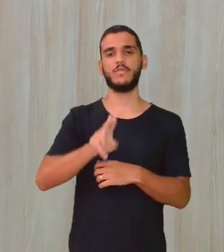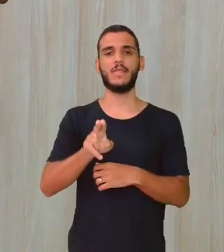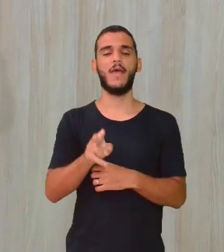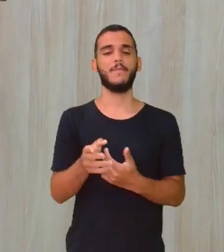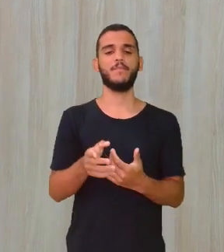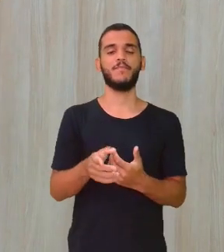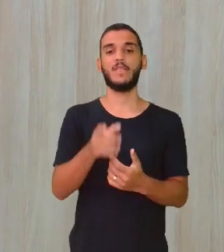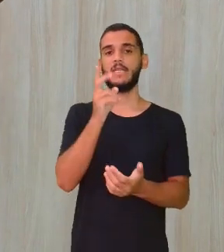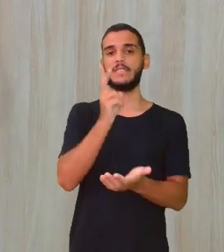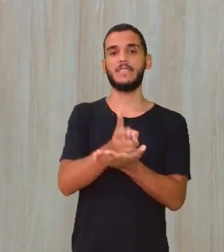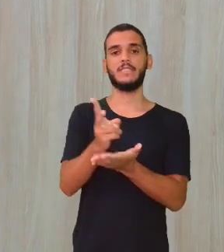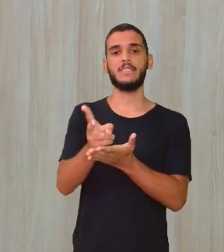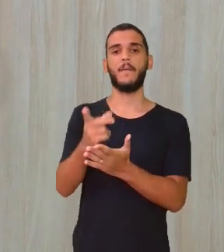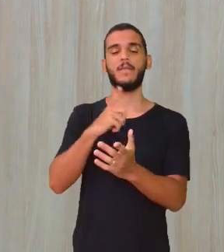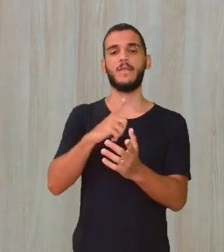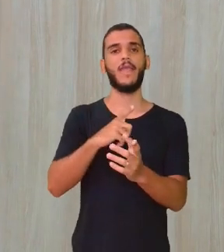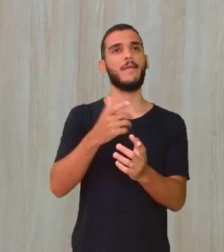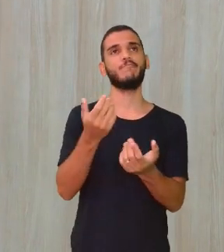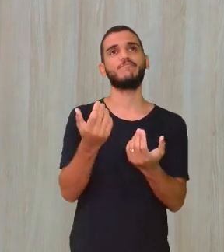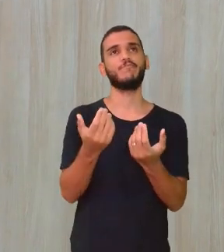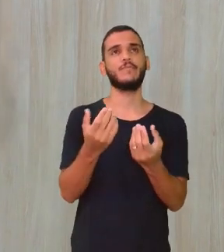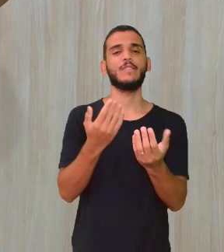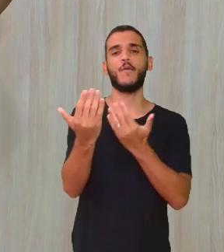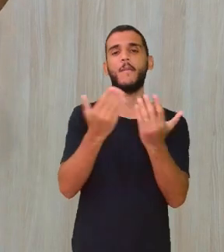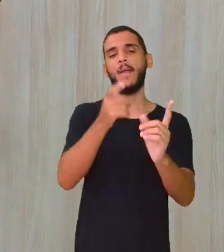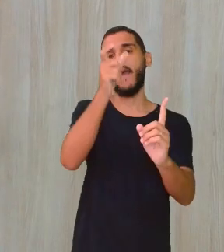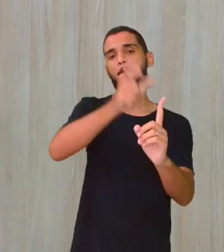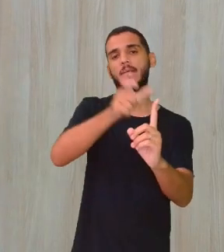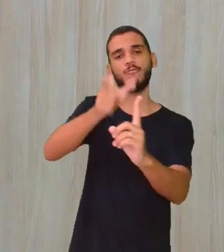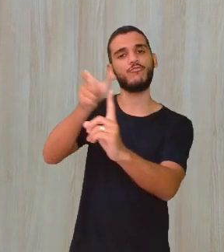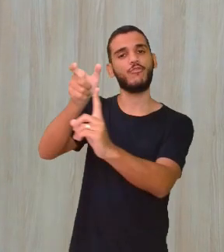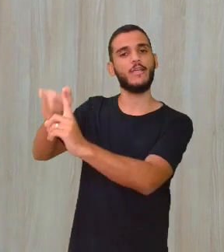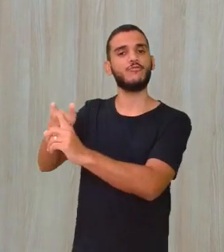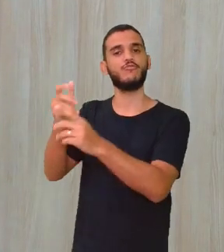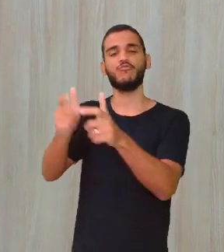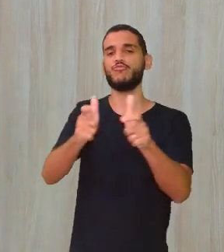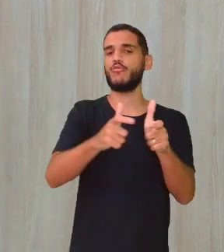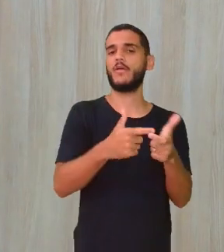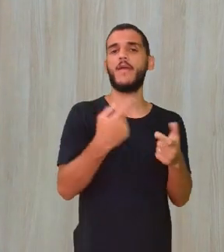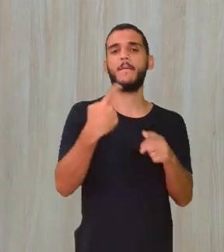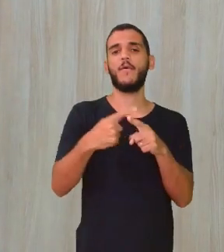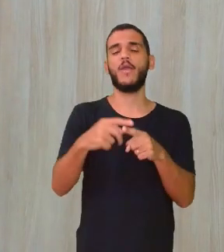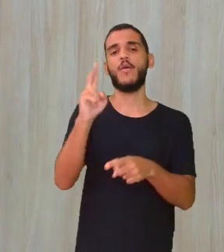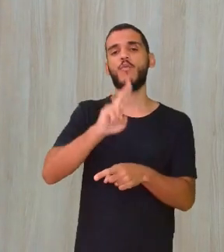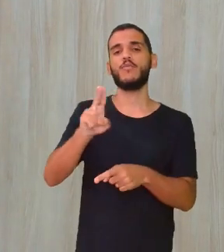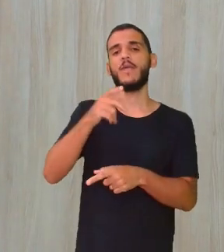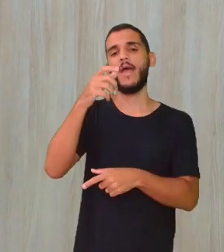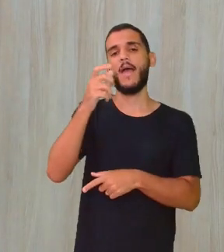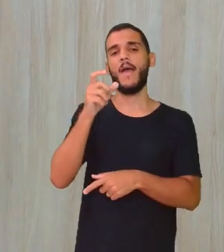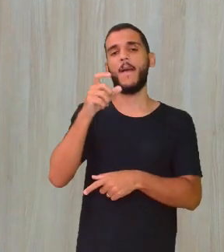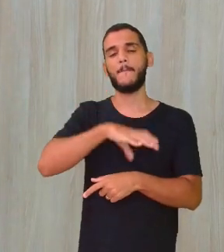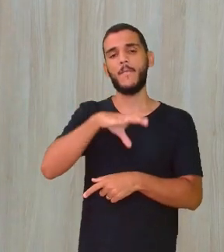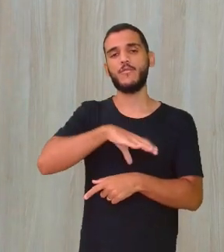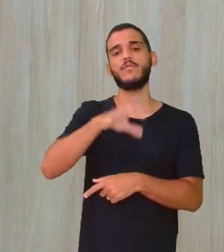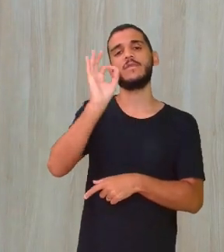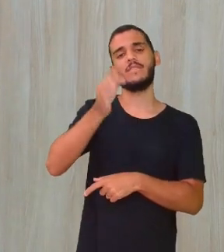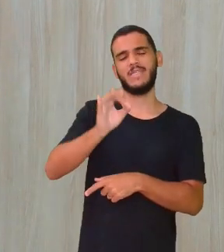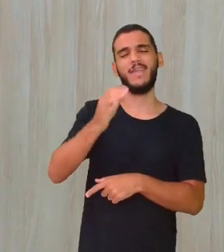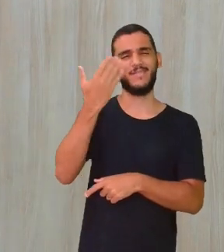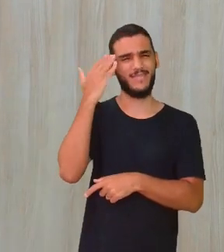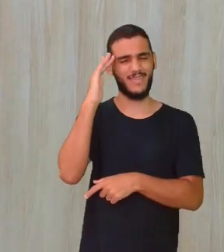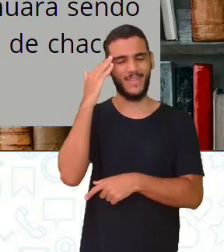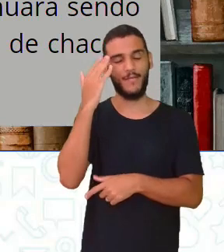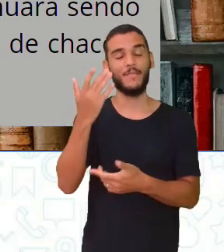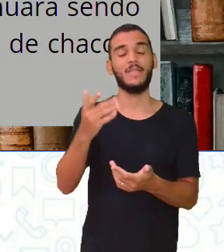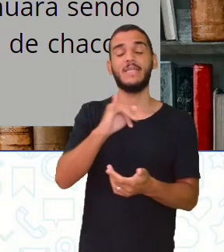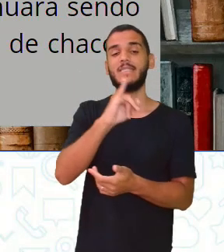situação conversacional, a cada situação linguística. Então, quando eu digo aqui que quando um indivíduo é